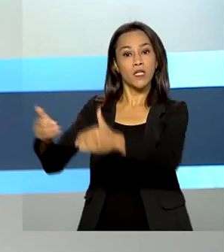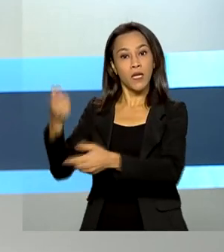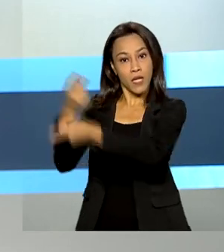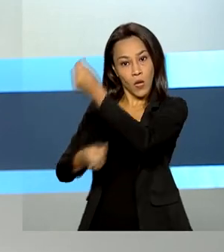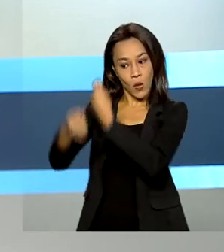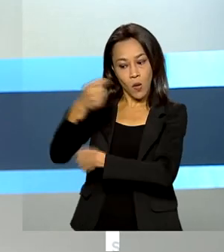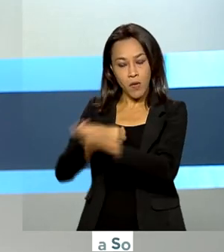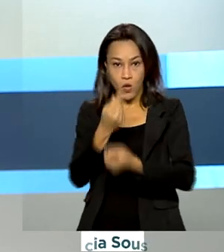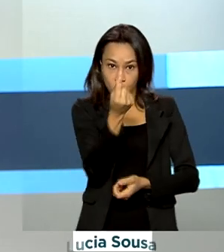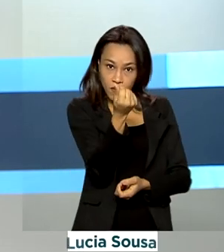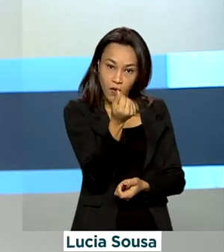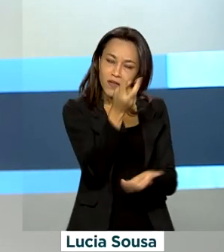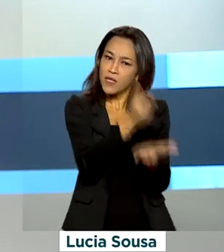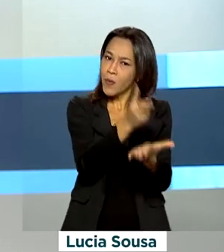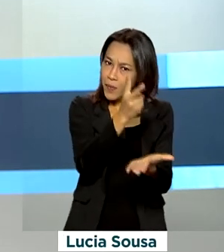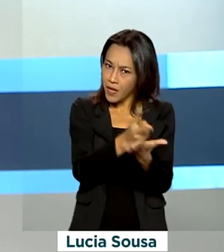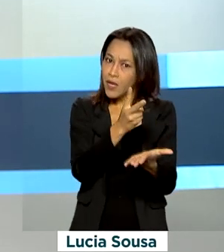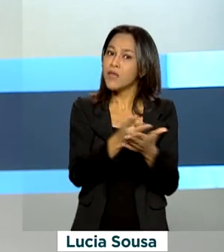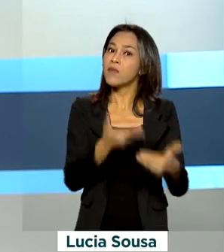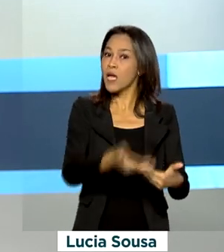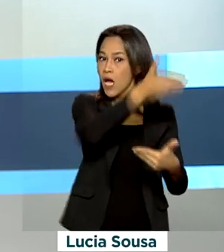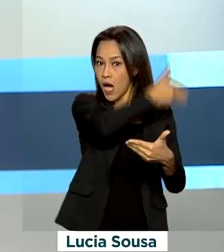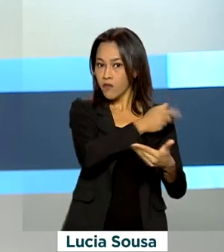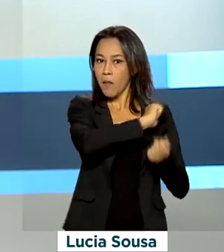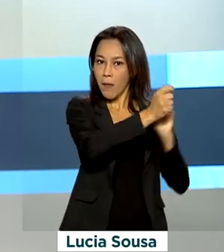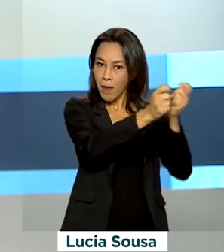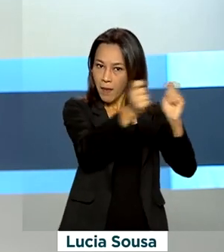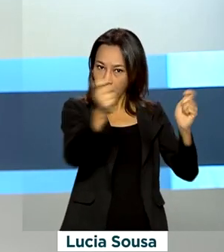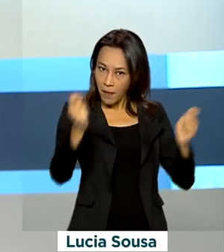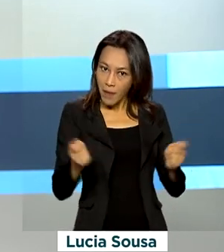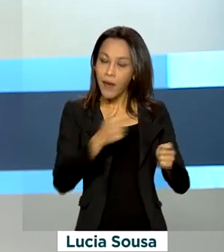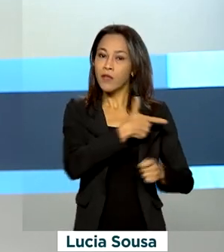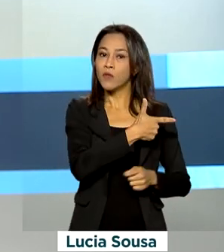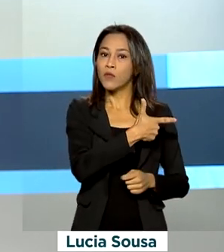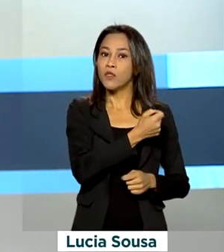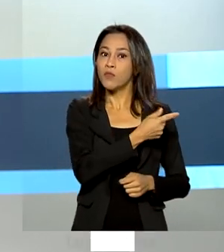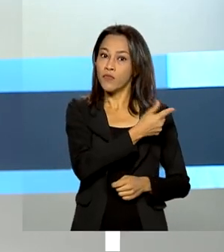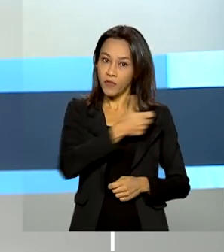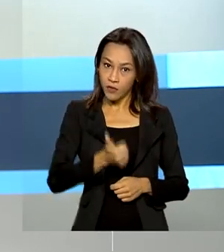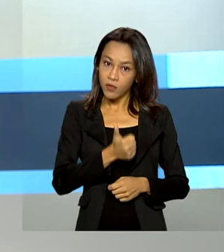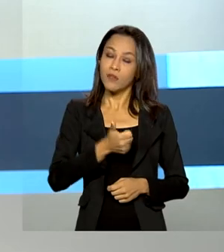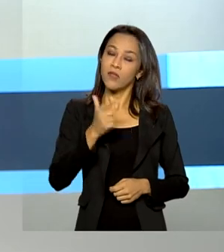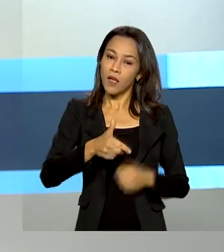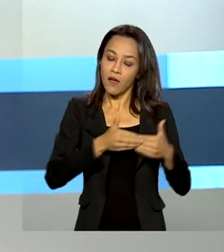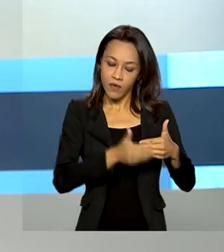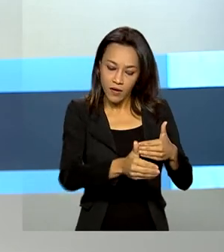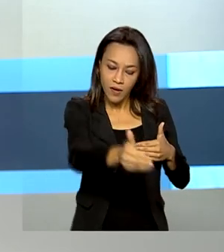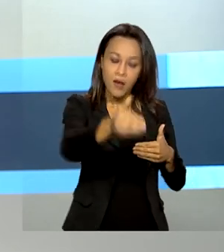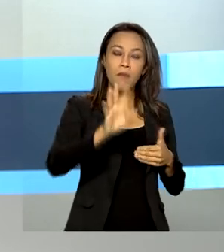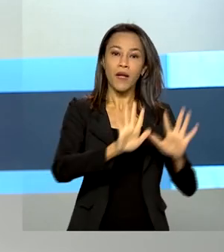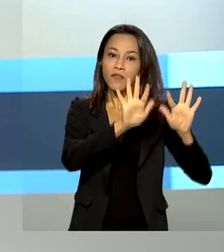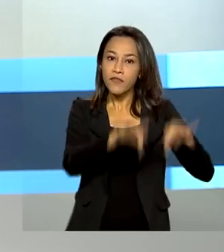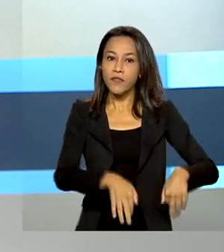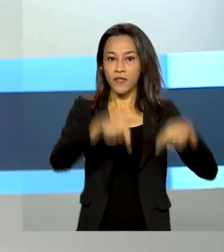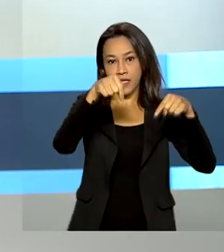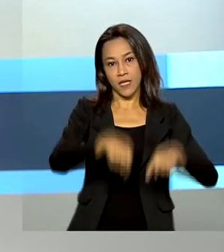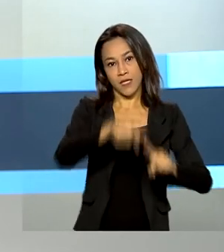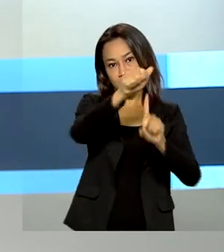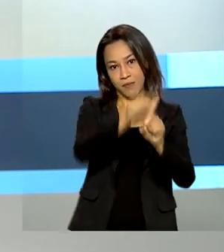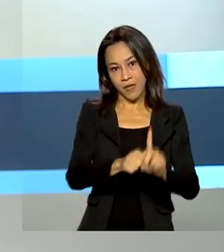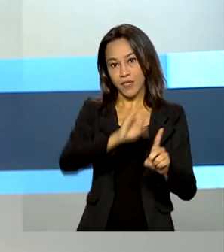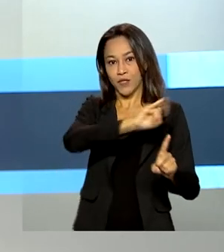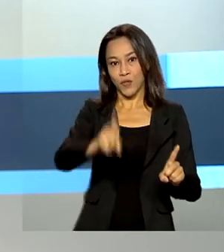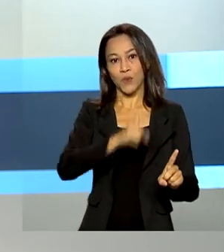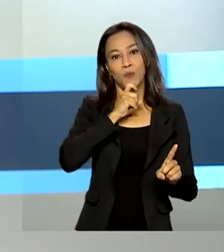os valores vão ser os mesmos que já estão sendo pagos no auxílio de 2021, que estava previsto para se encerrar neste mês de